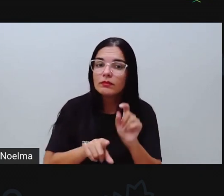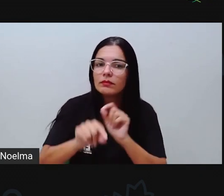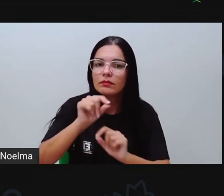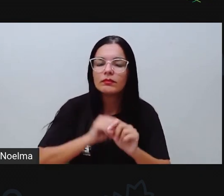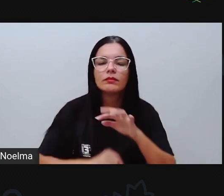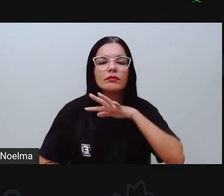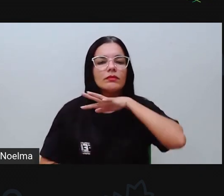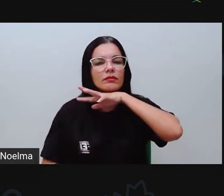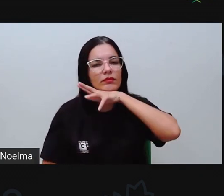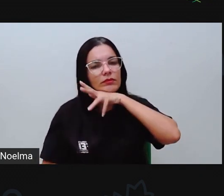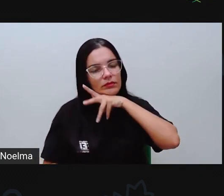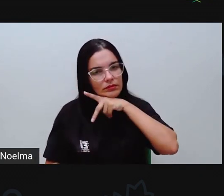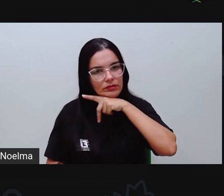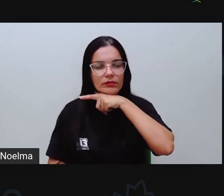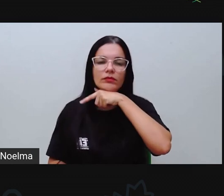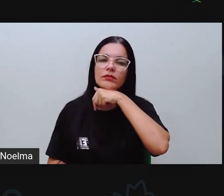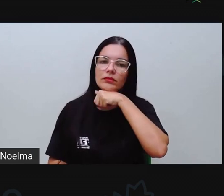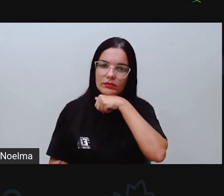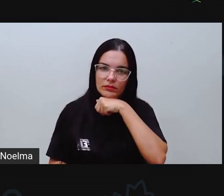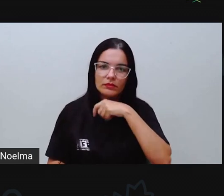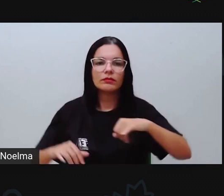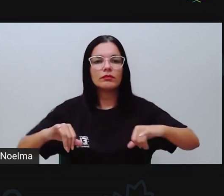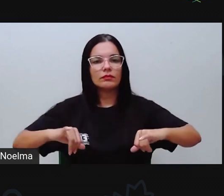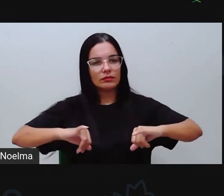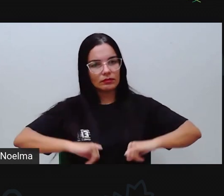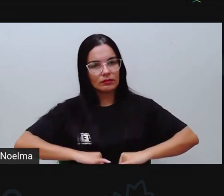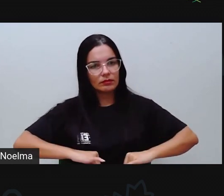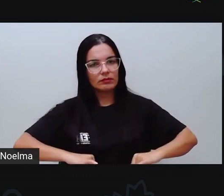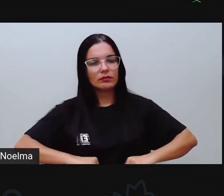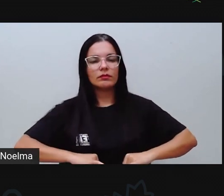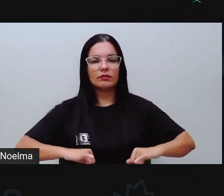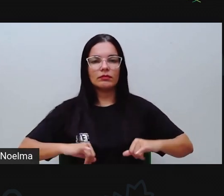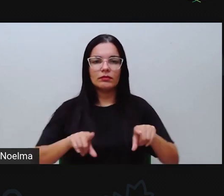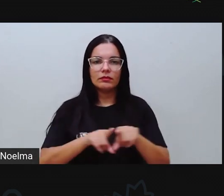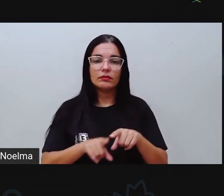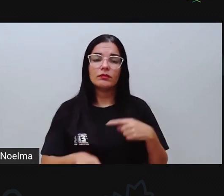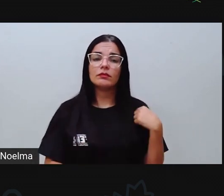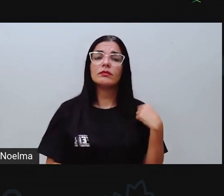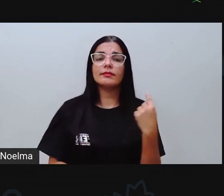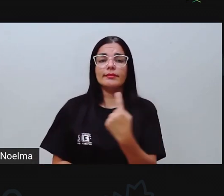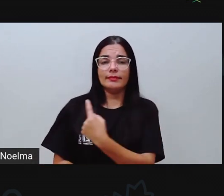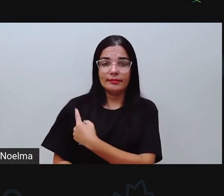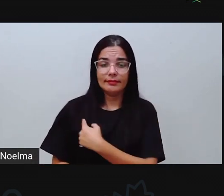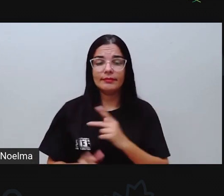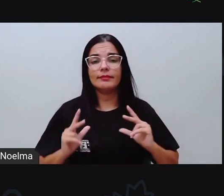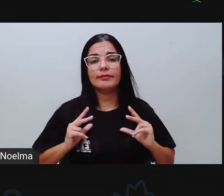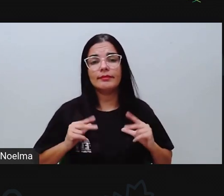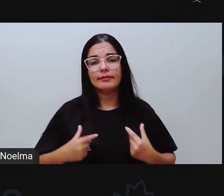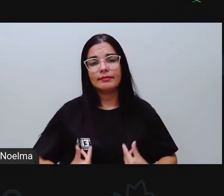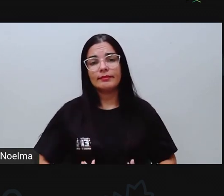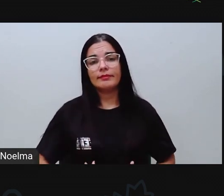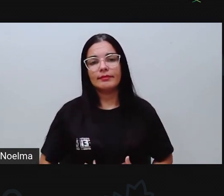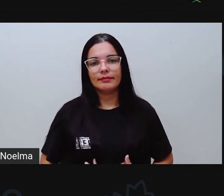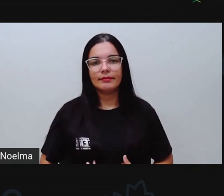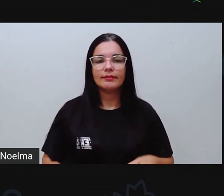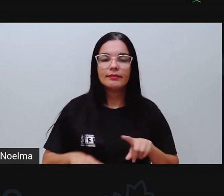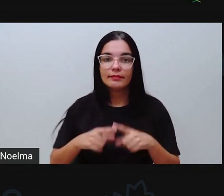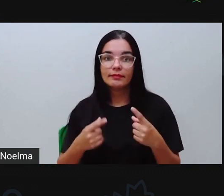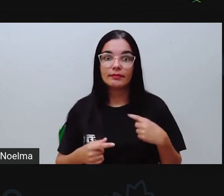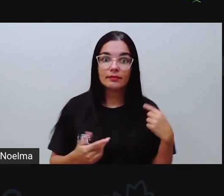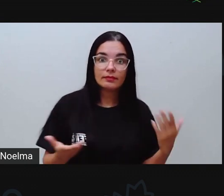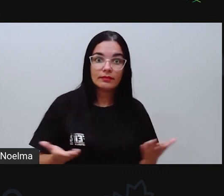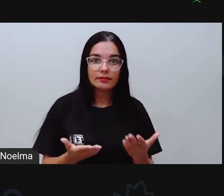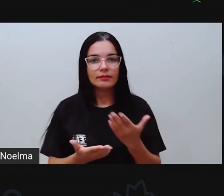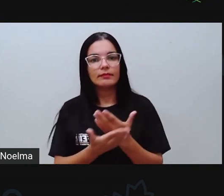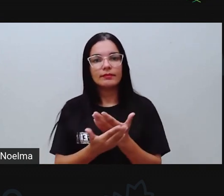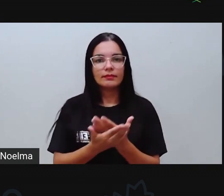também é natureza, faz parte aí da natureza e a nós mesmos, né, e aí é isso que nós vamos estudar hoje, nós vamos estudar